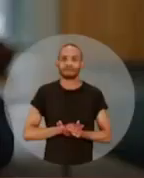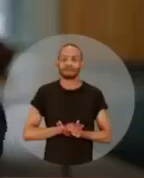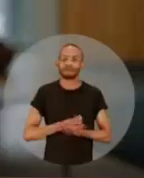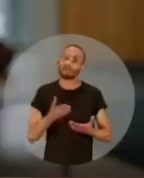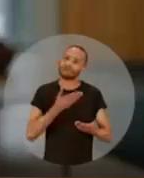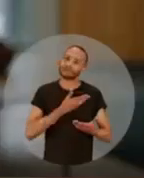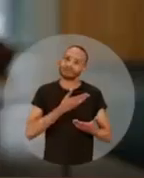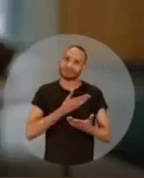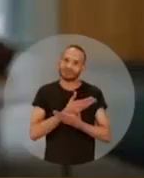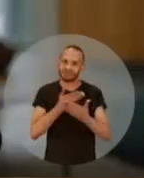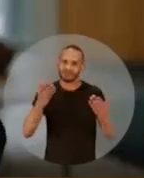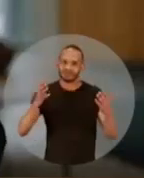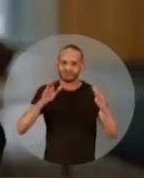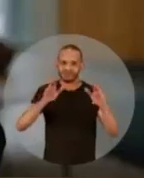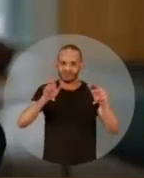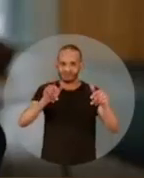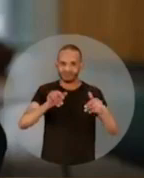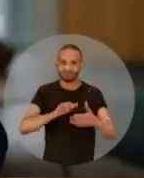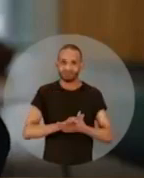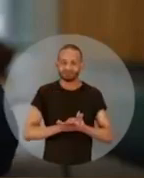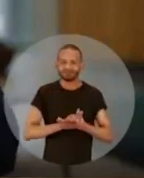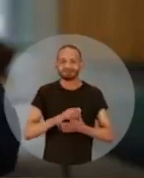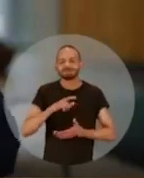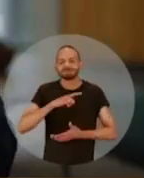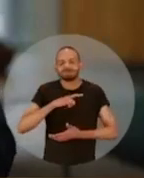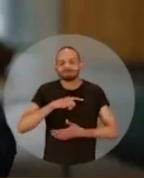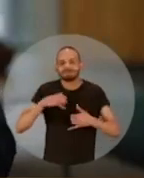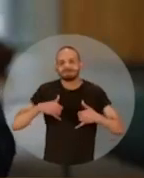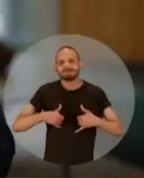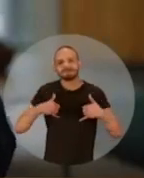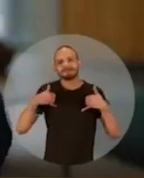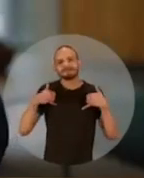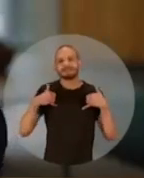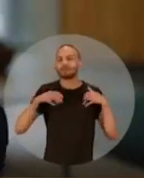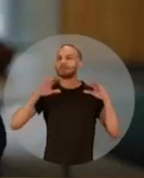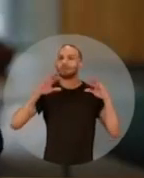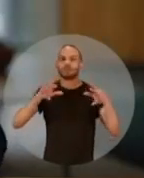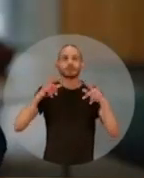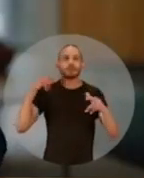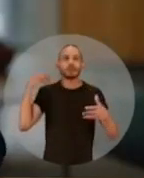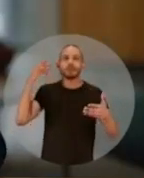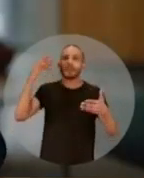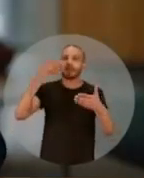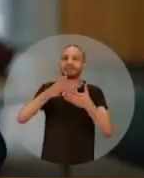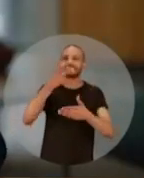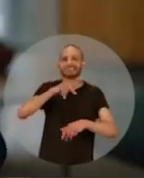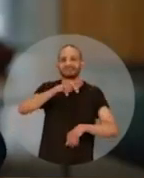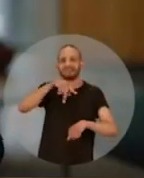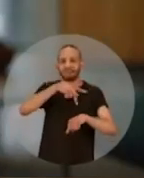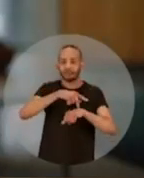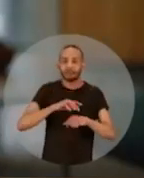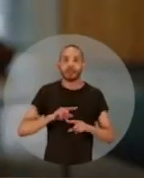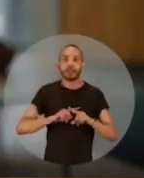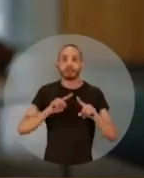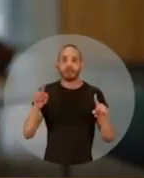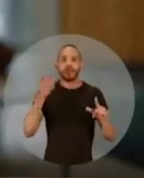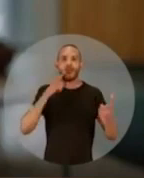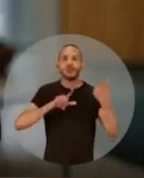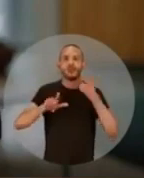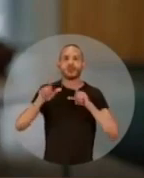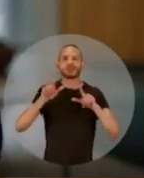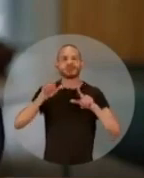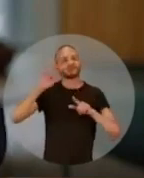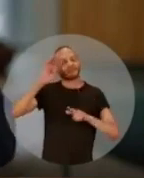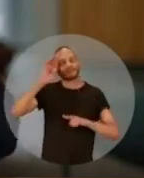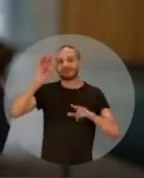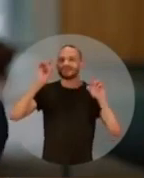Meus amigos e minhas amigas, tenho muito orgulho de tudo que realizamos nesse país. Mas tem uma conquista que